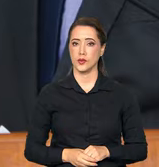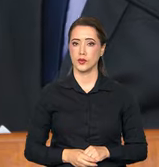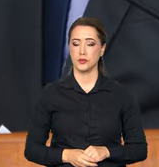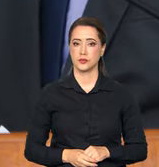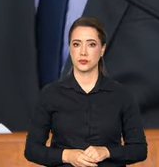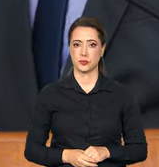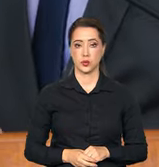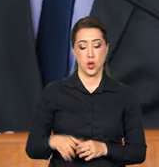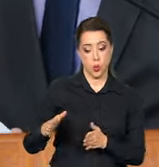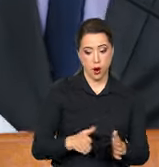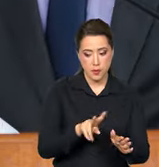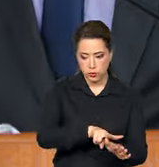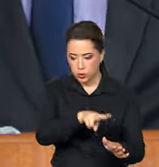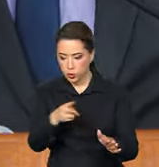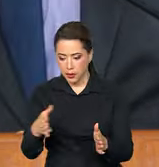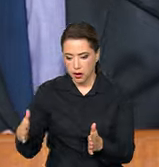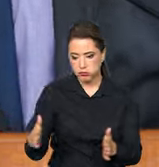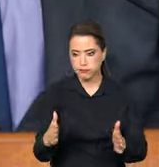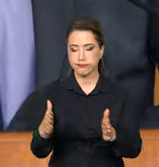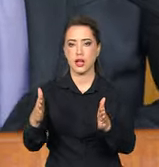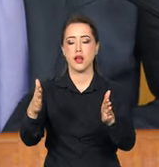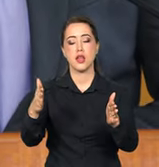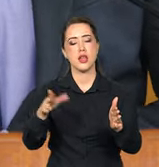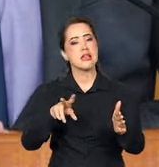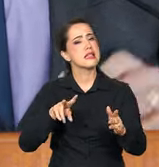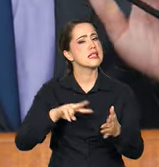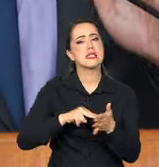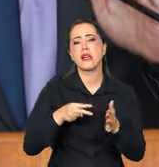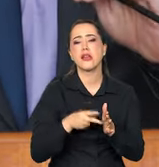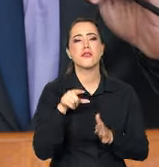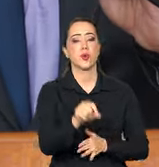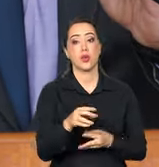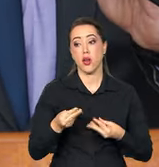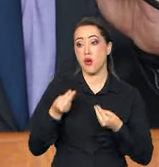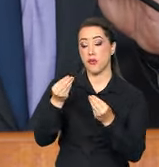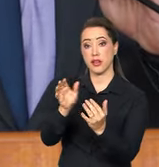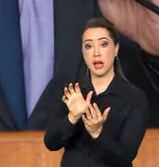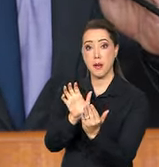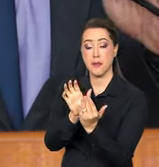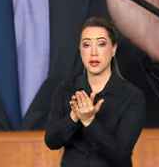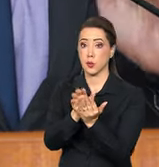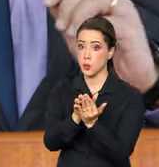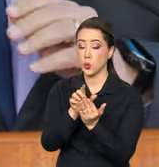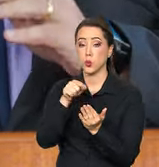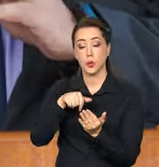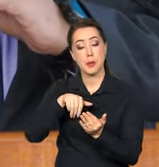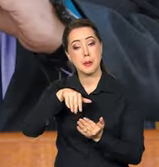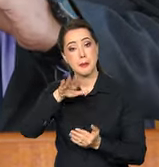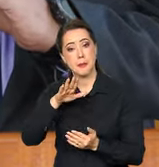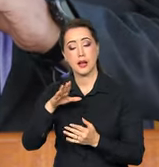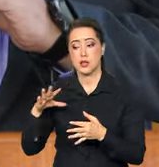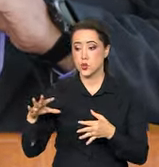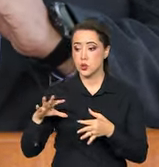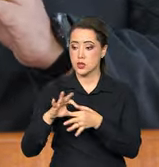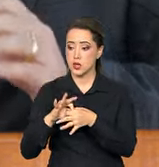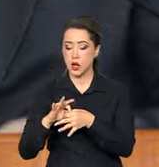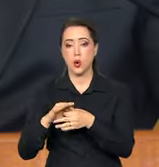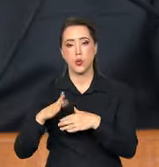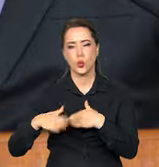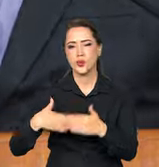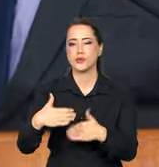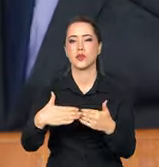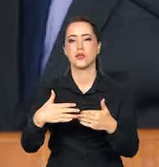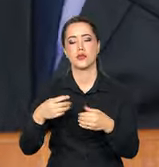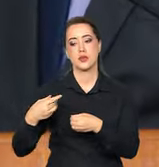Duplicar essa rodovia significa dar ao agrécio pernambucano a integração com o